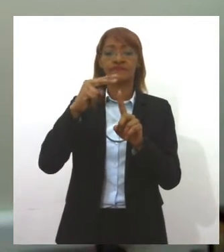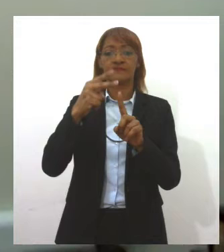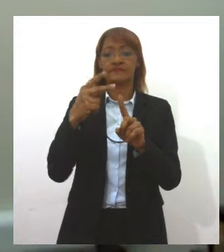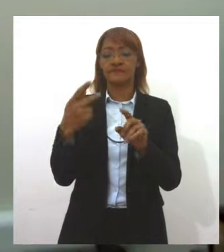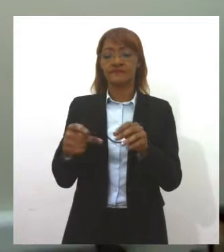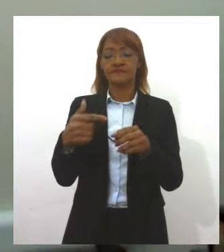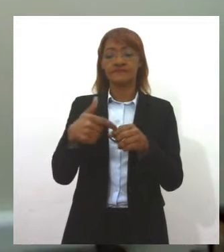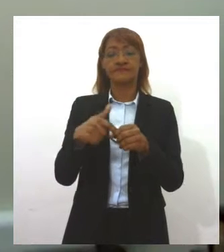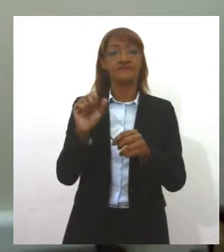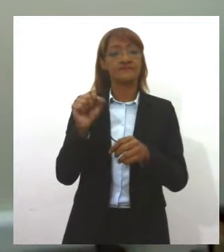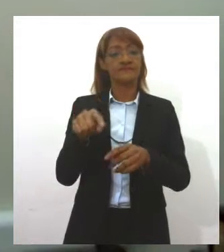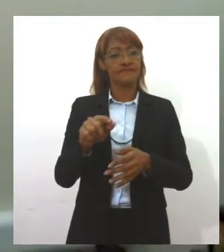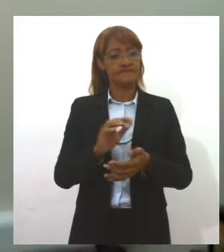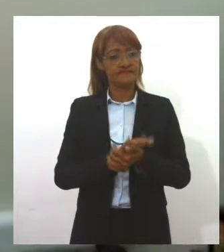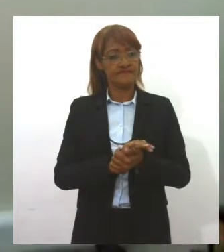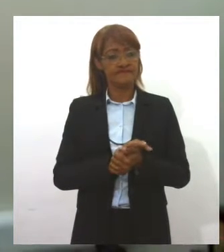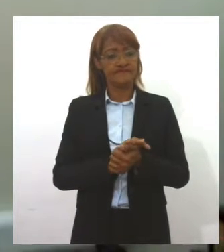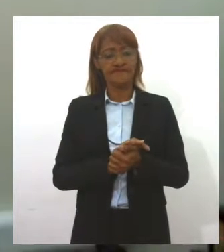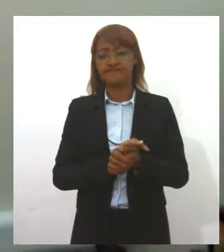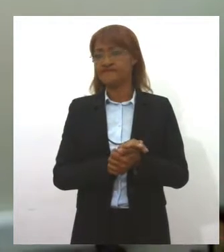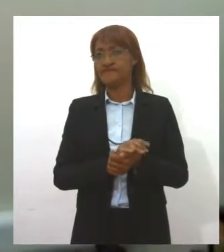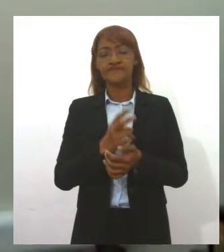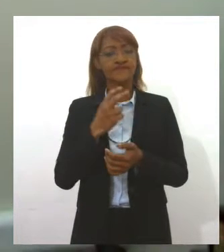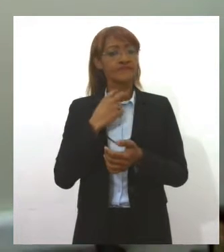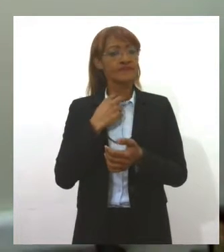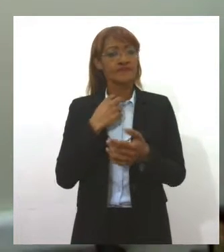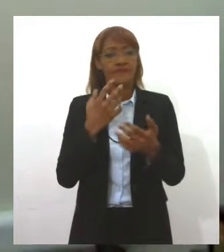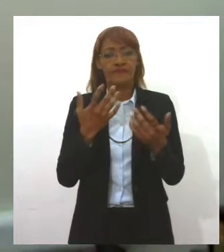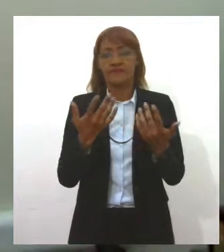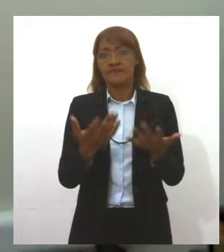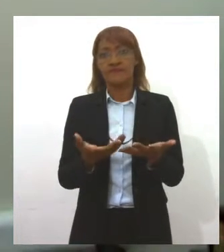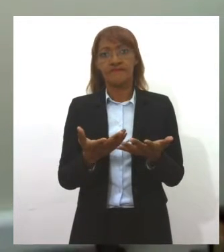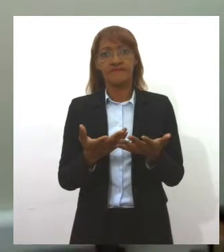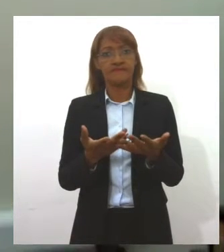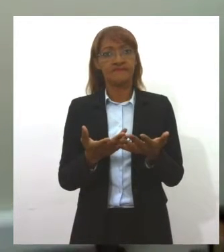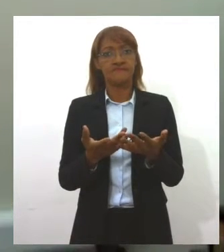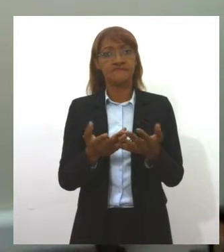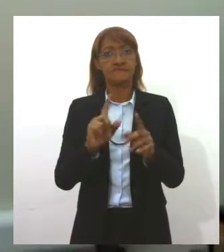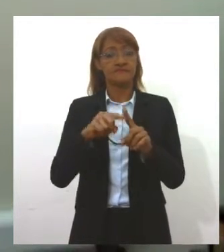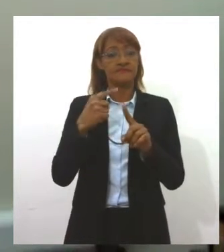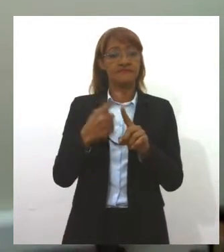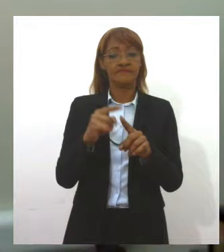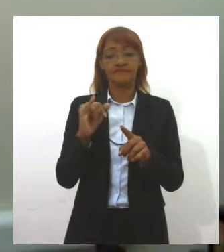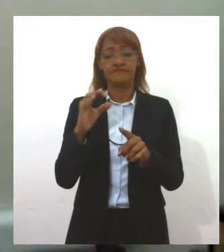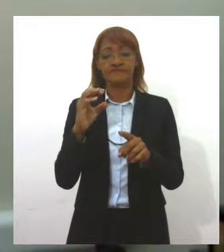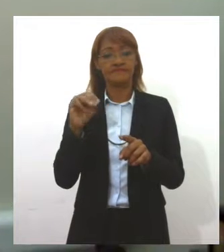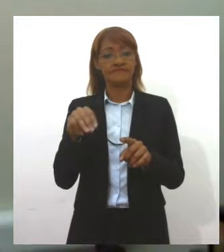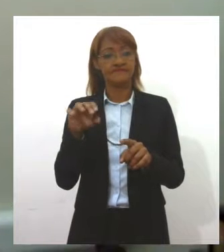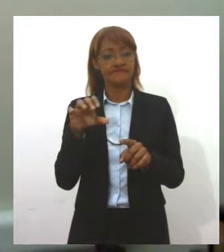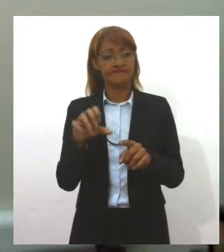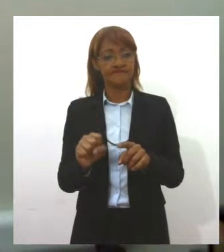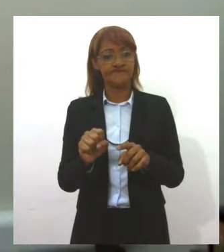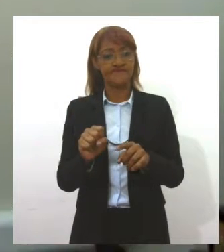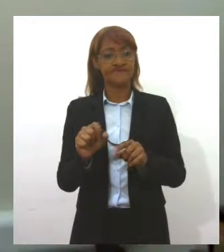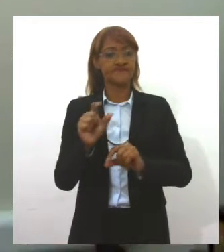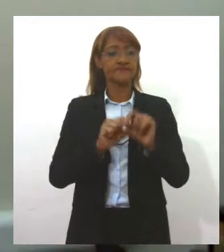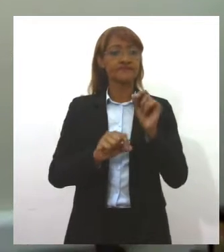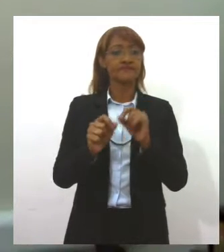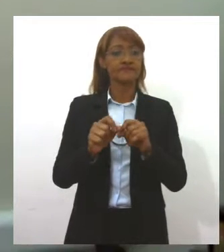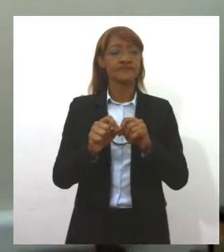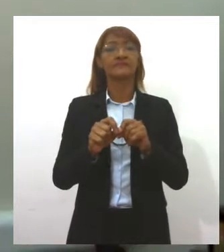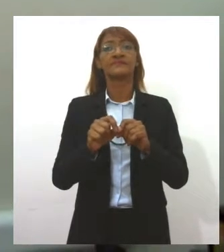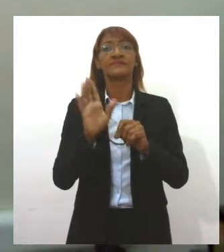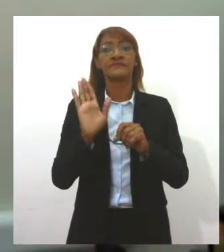Sergipe. Ele disse que não dá para afirmar, sem esses dados, que o ICMS, o Imposto sobre a Circulação de Mercadorias e